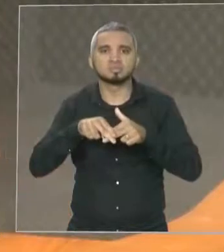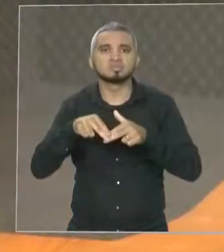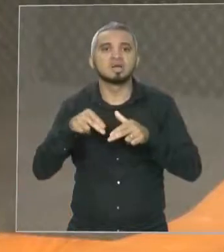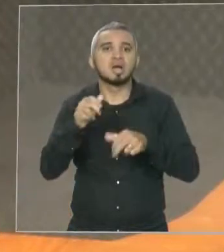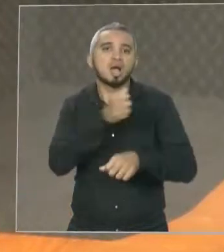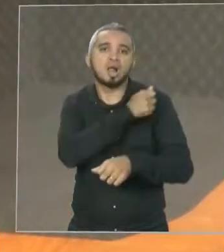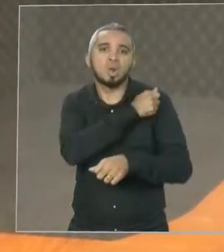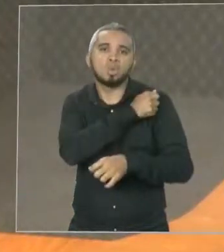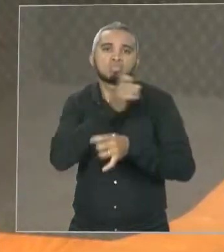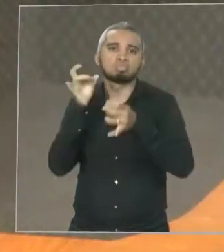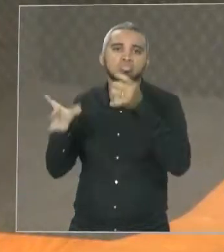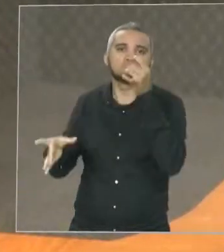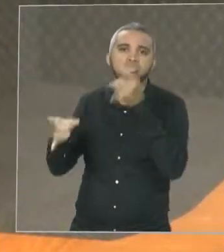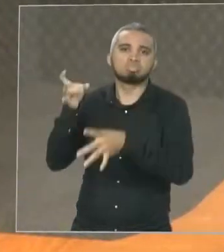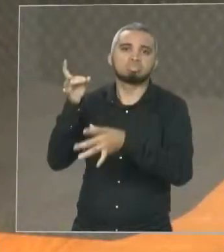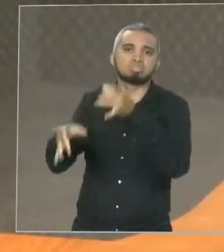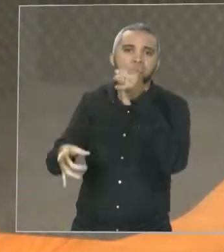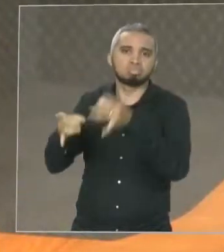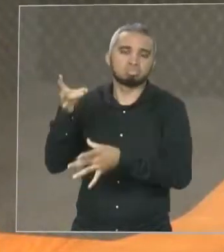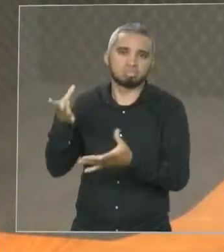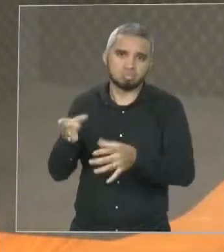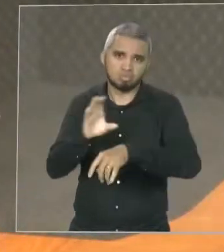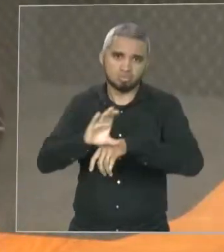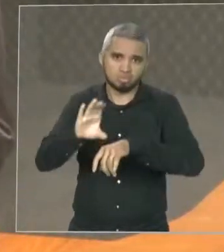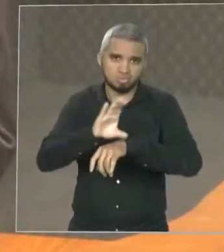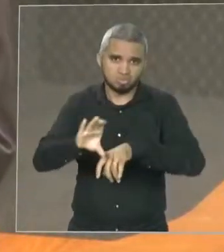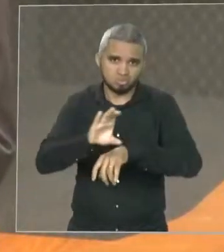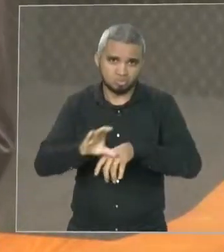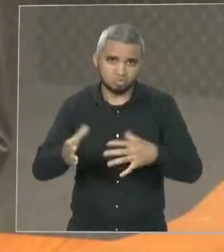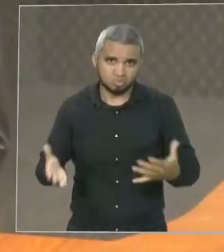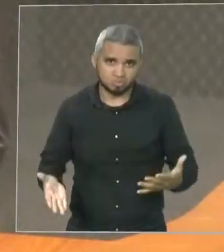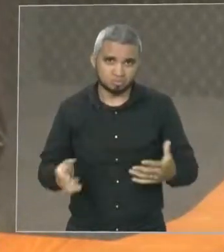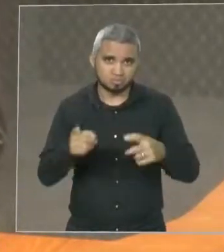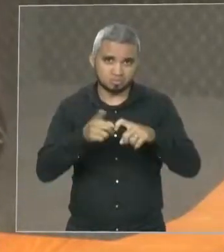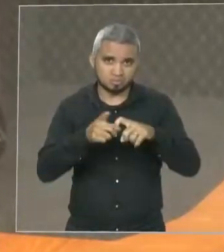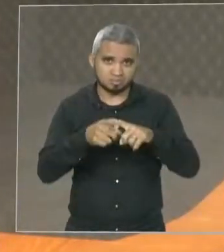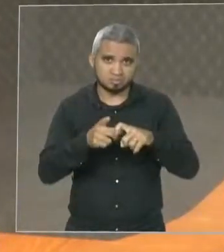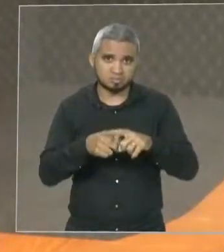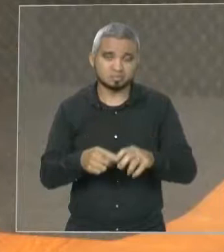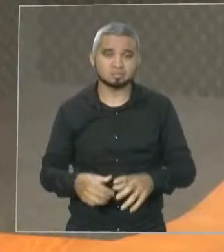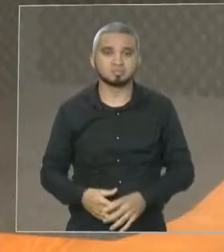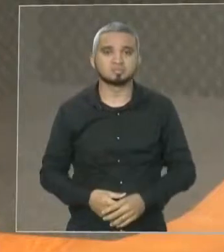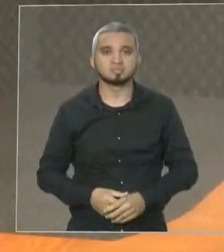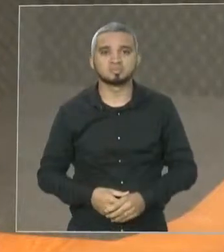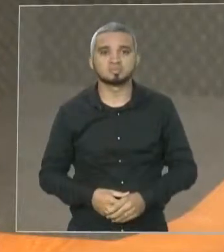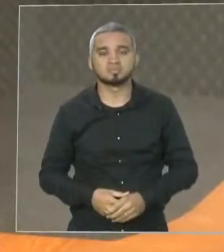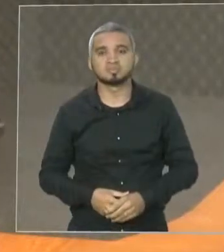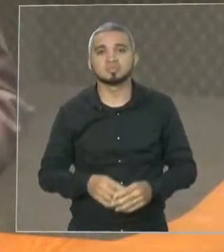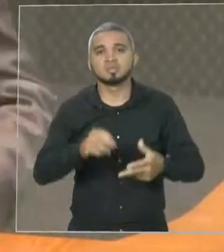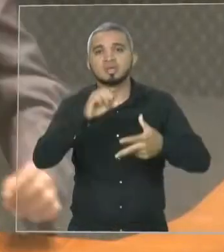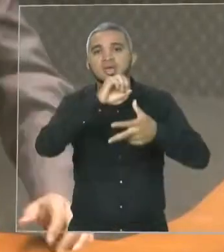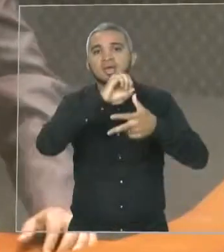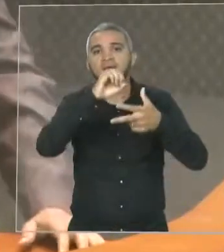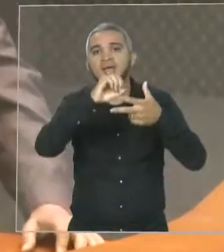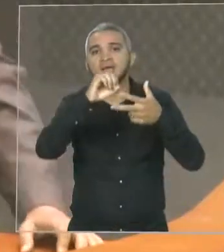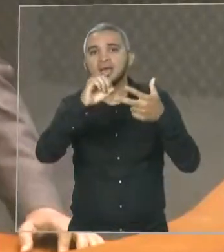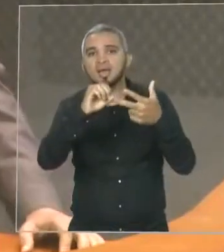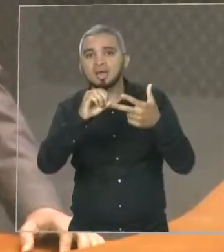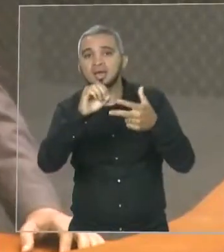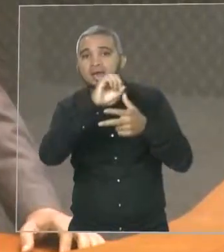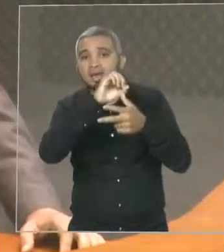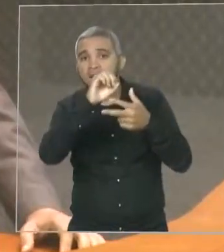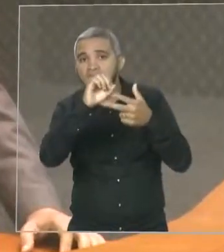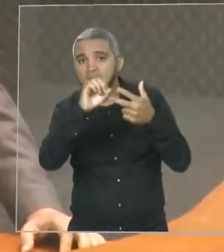que acontece? O Enem foi uma coisa boa, instituída desde 2009. Mas aí tem o SISU, que é o Sistema Unificado de